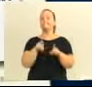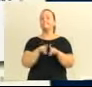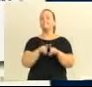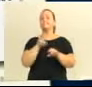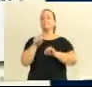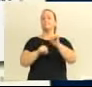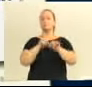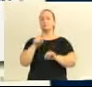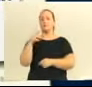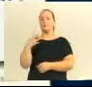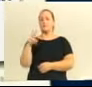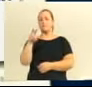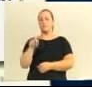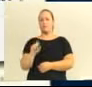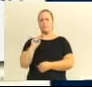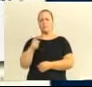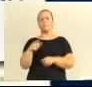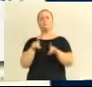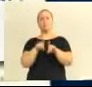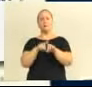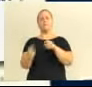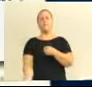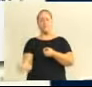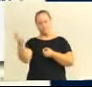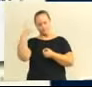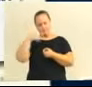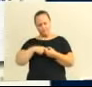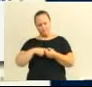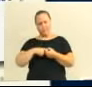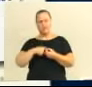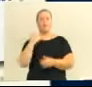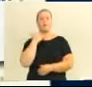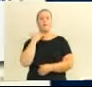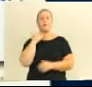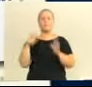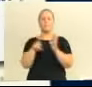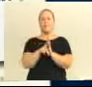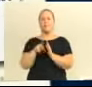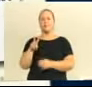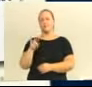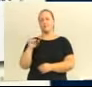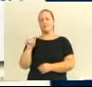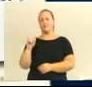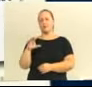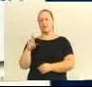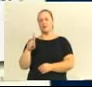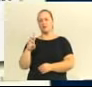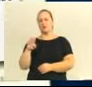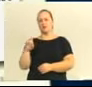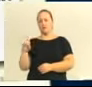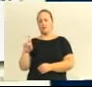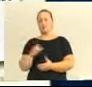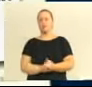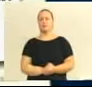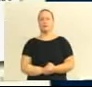mil voltou para a conta da Via Crede. eles receberam o dinheiro, usaram o dinheiro